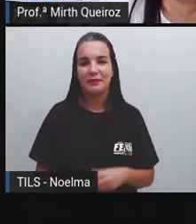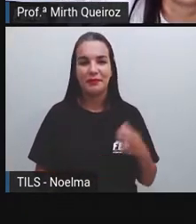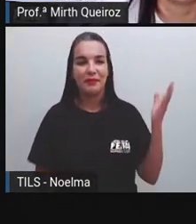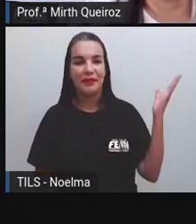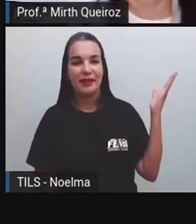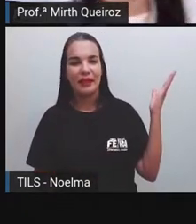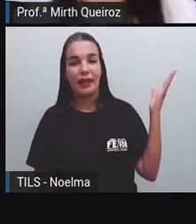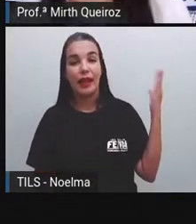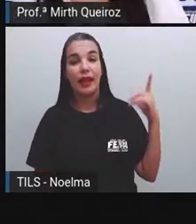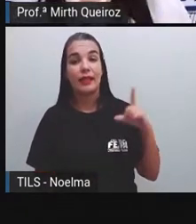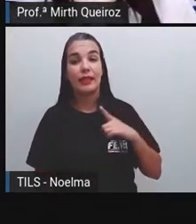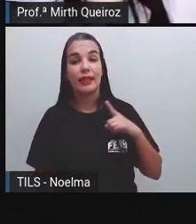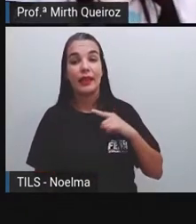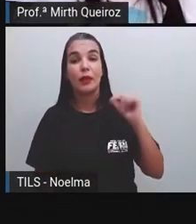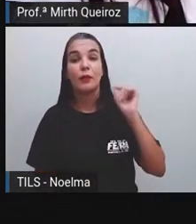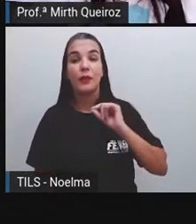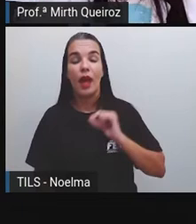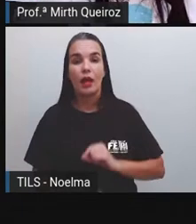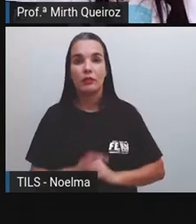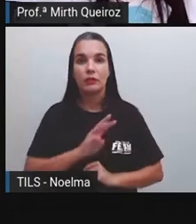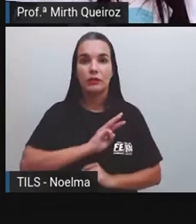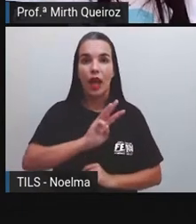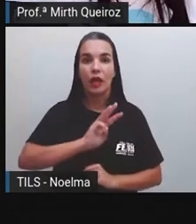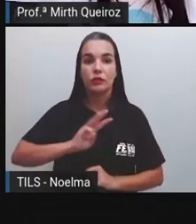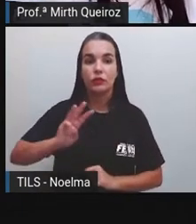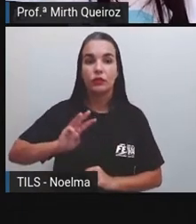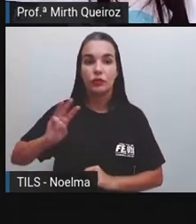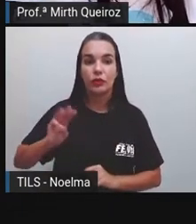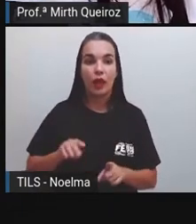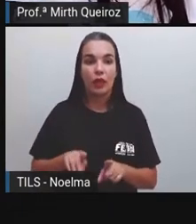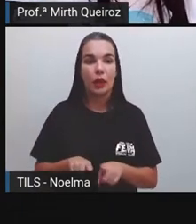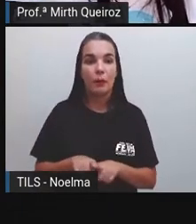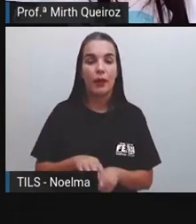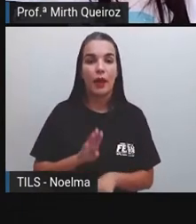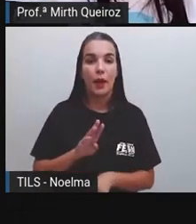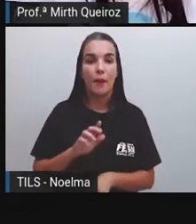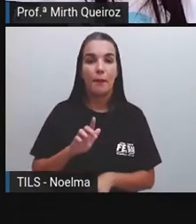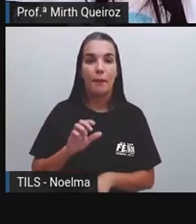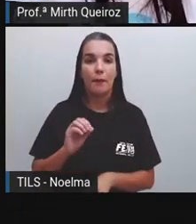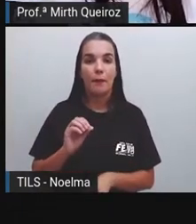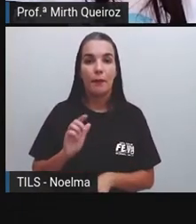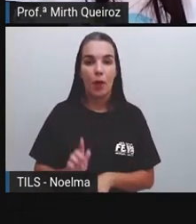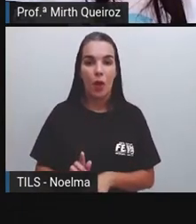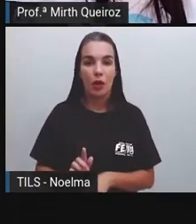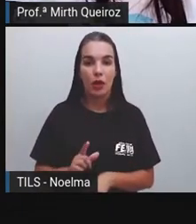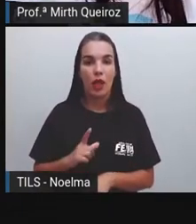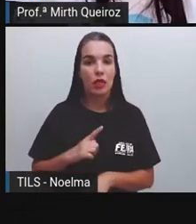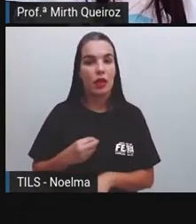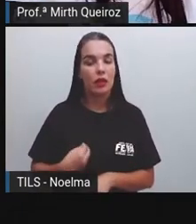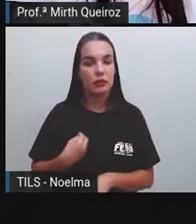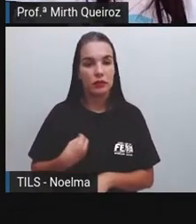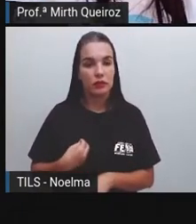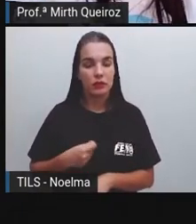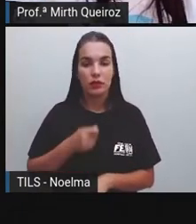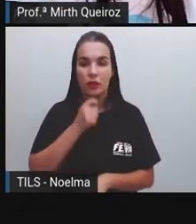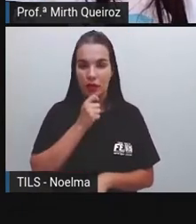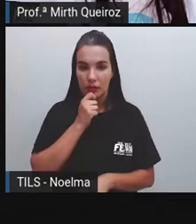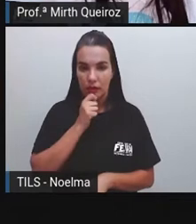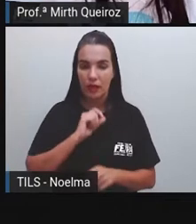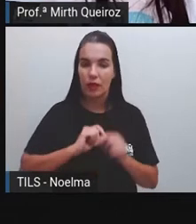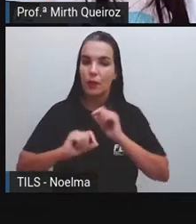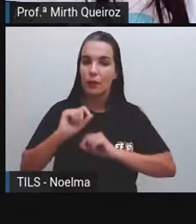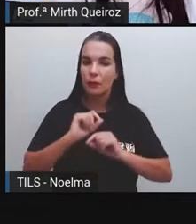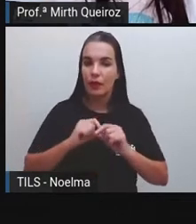Existiam também Os sites E blogs Que ainda existem Que passaram Neste caso A disputar Com a televisão